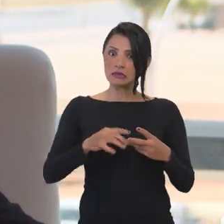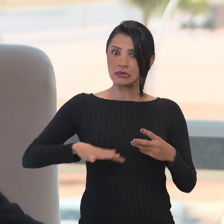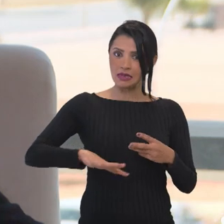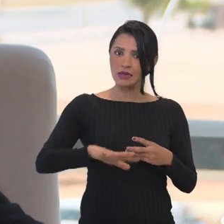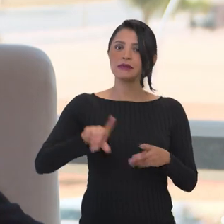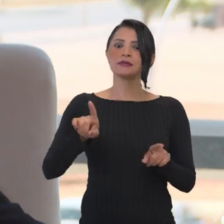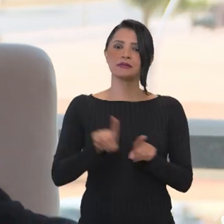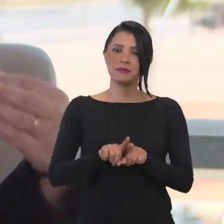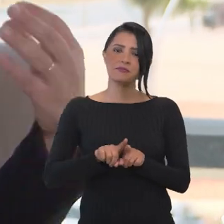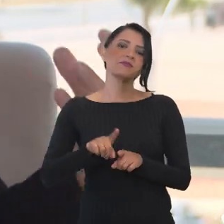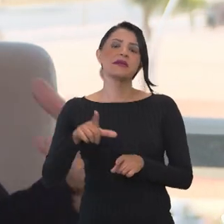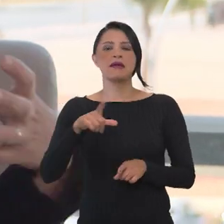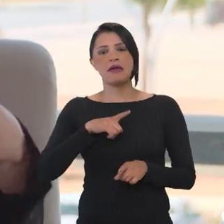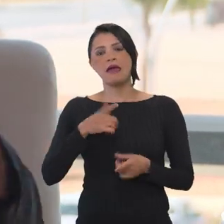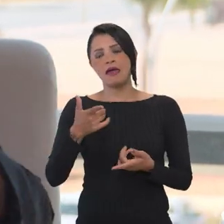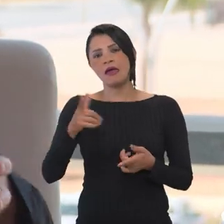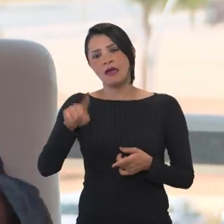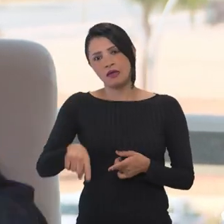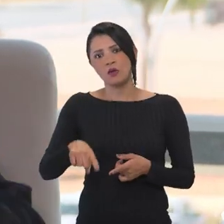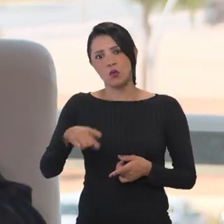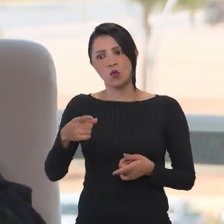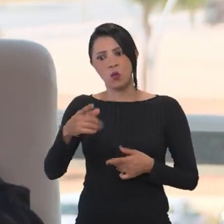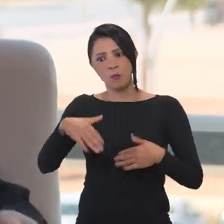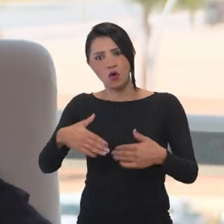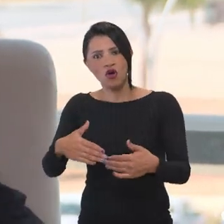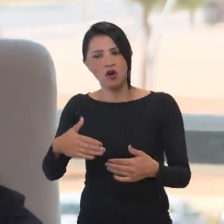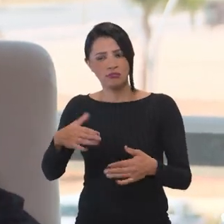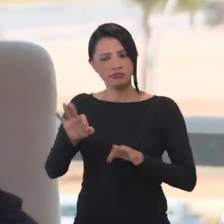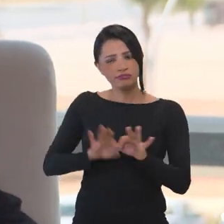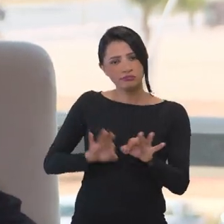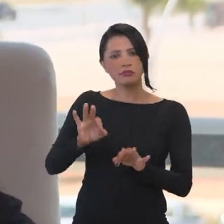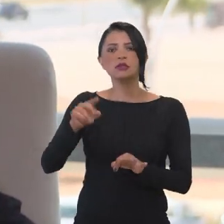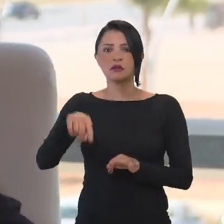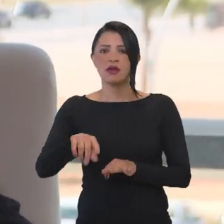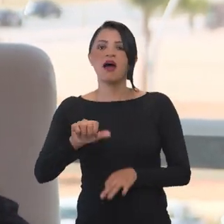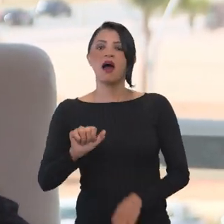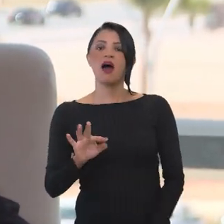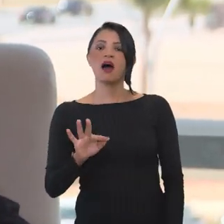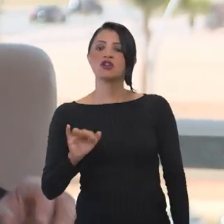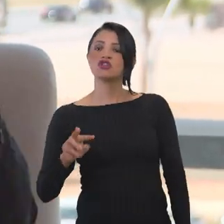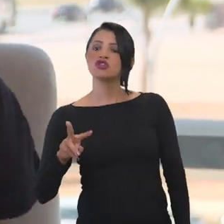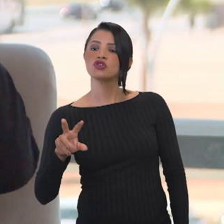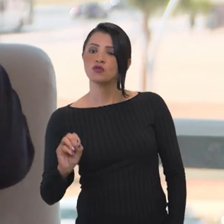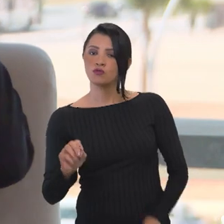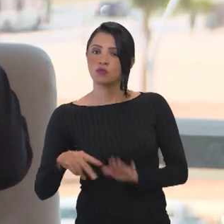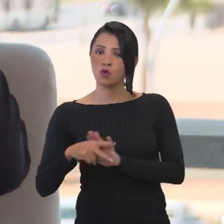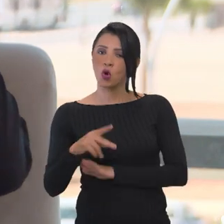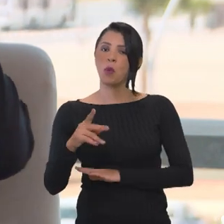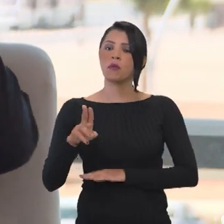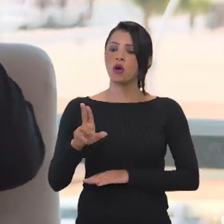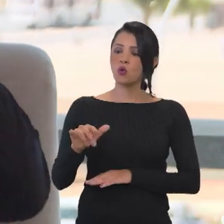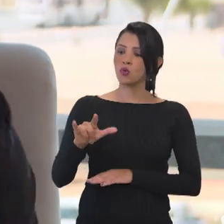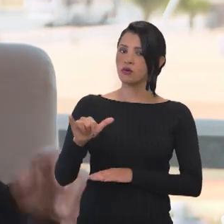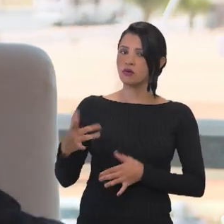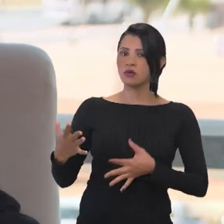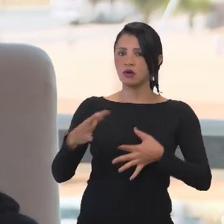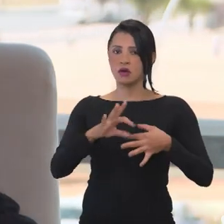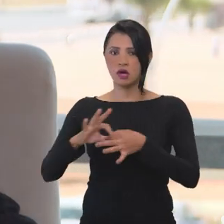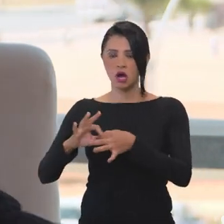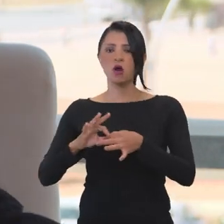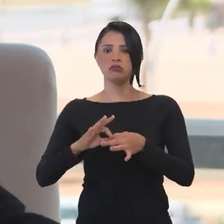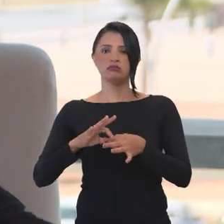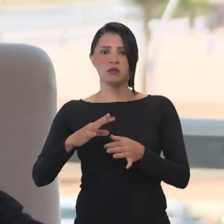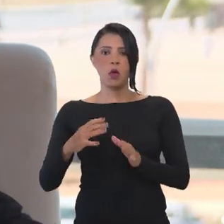terceira grande área, que a gente tem pessoas, os grandes processos, mas tem também a parte dos ativos da União, principalmente as